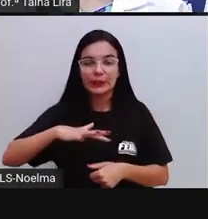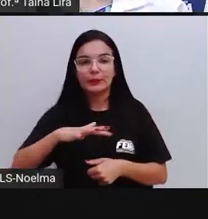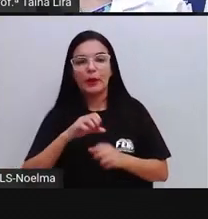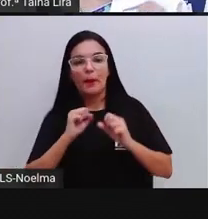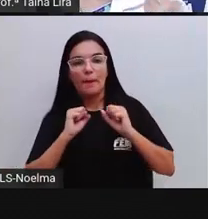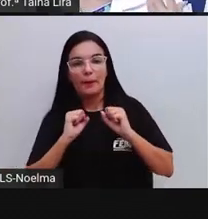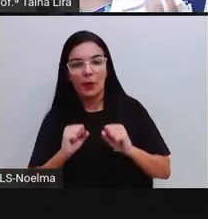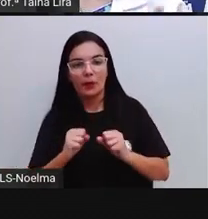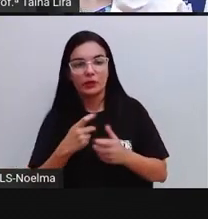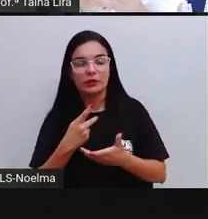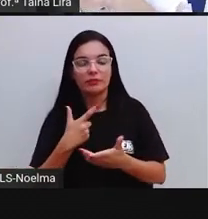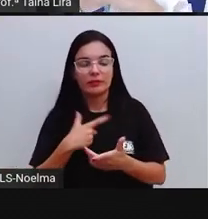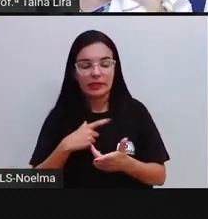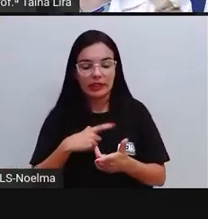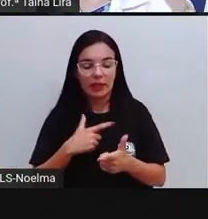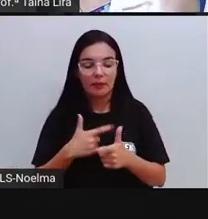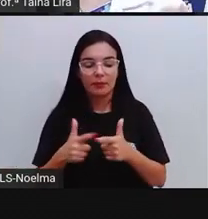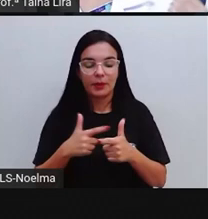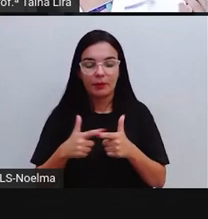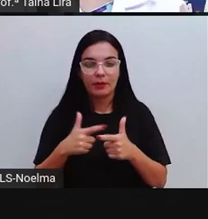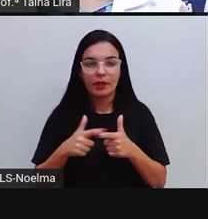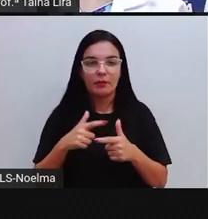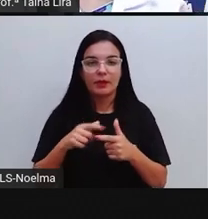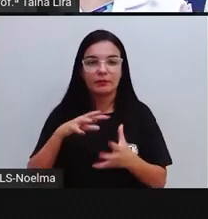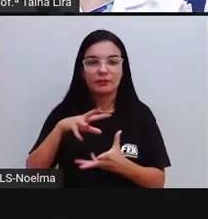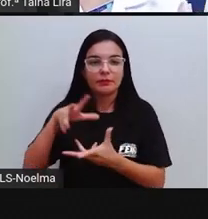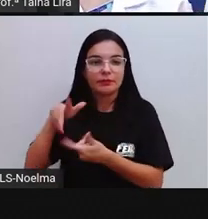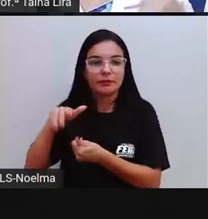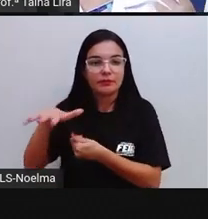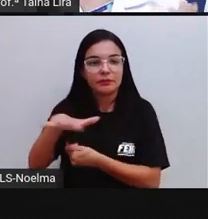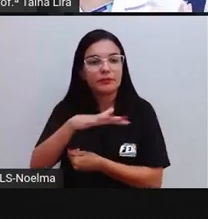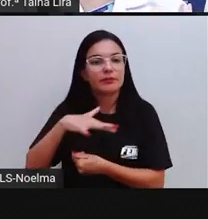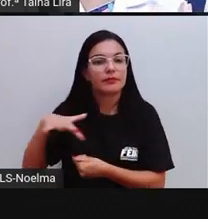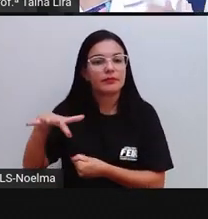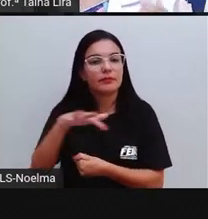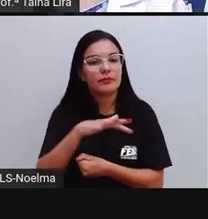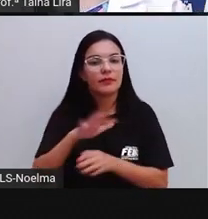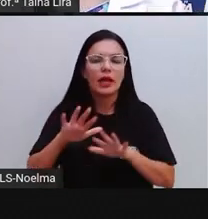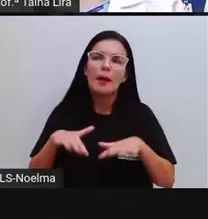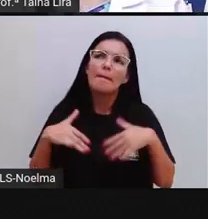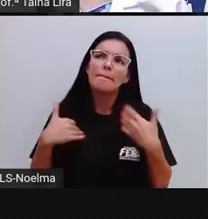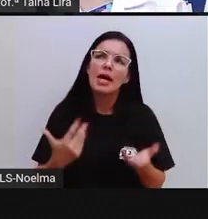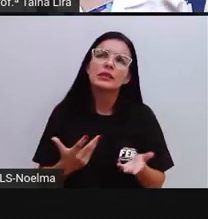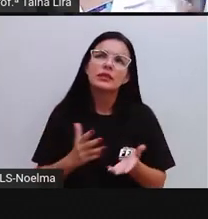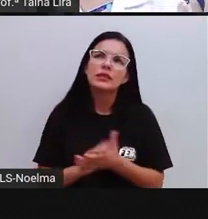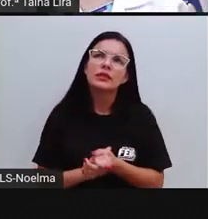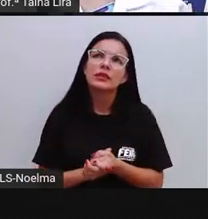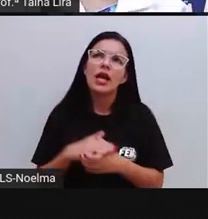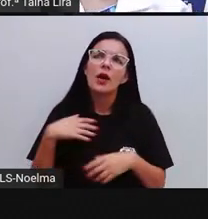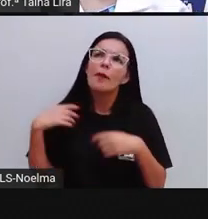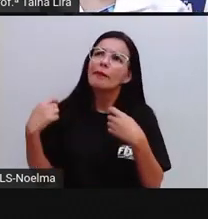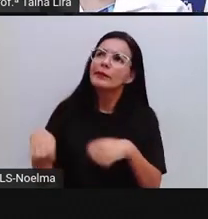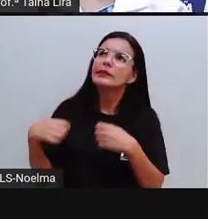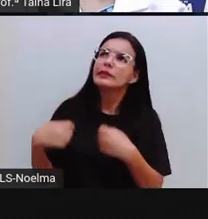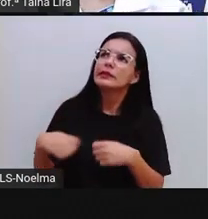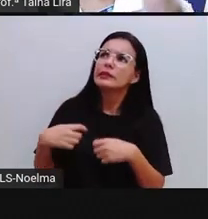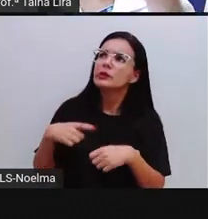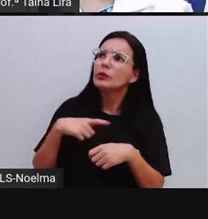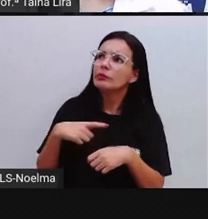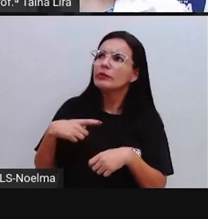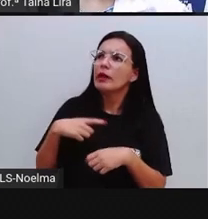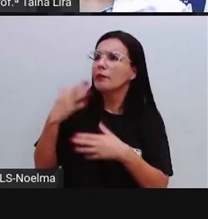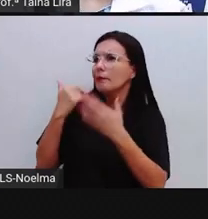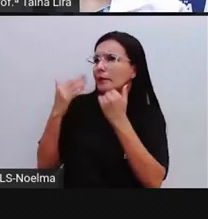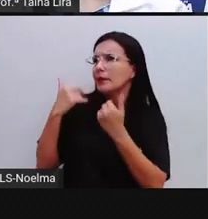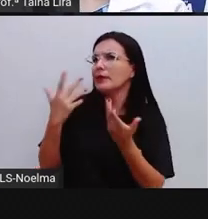causar idamos ao meio ambiente. Pró, mas e aí, Pró, a gente precisa do extrativismo. E como é que